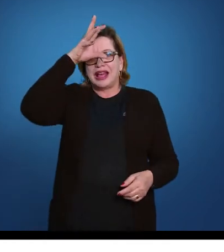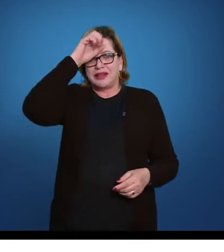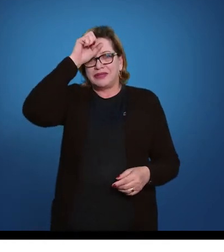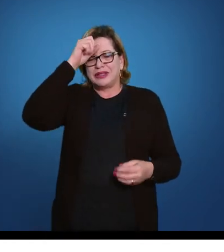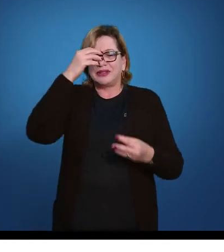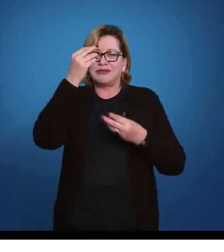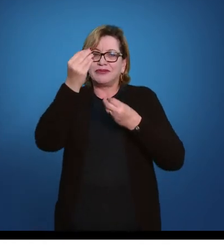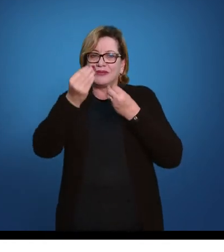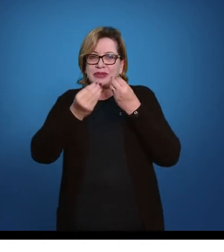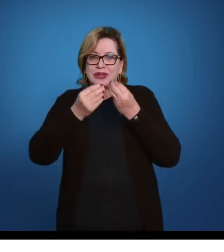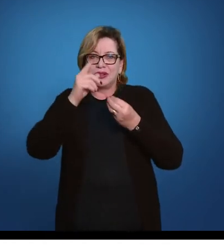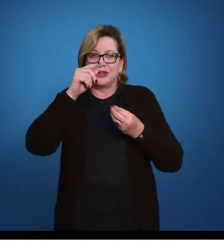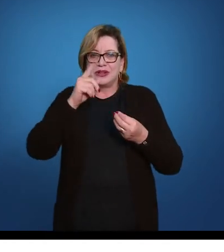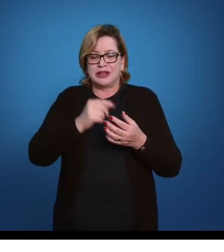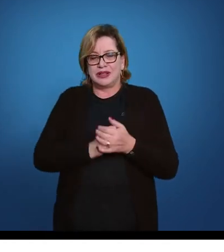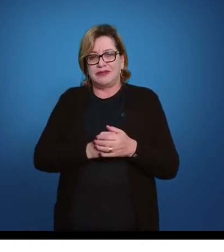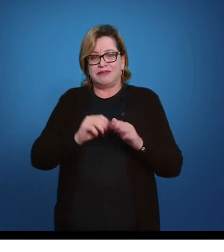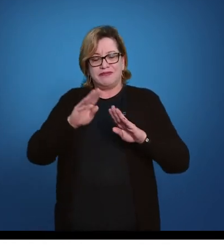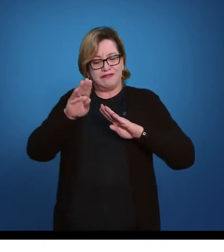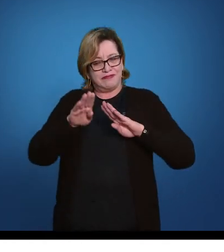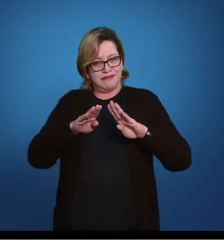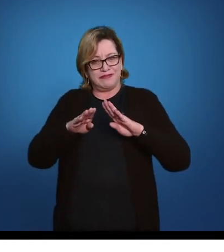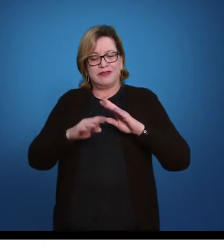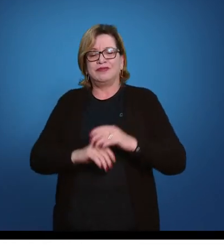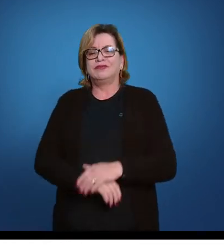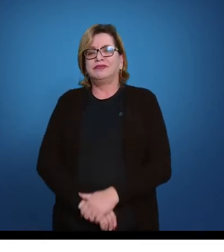sequência dos movimentos.